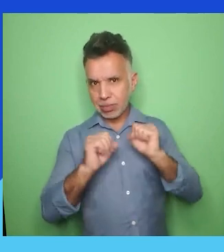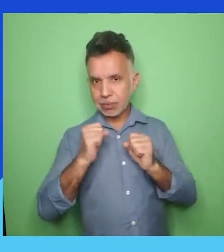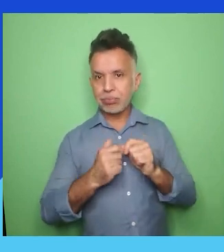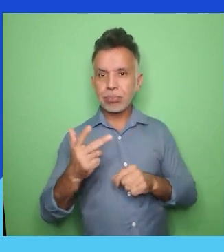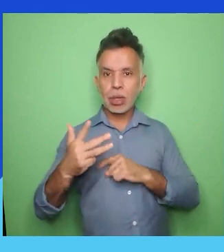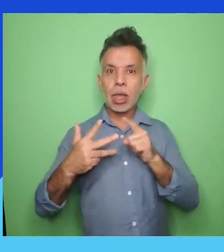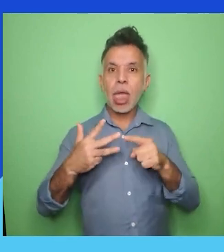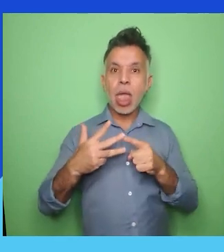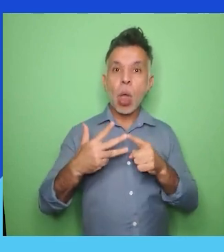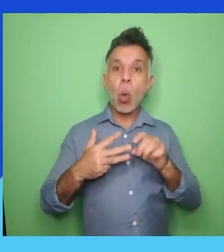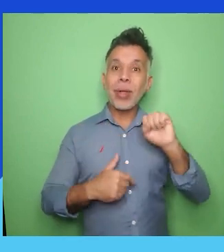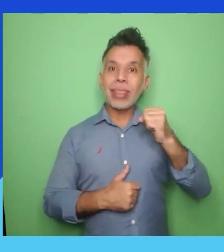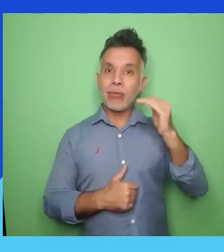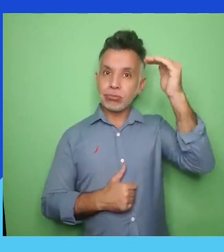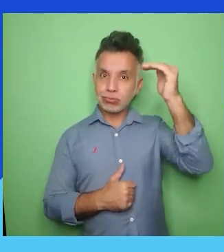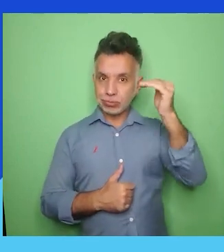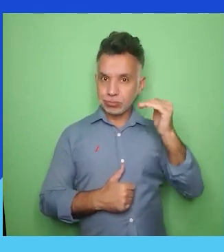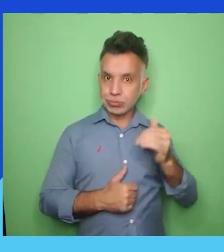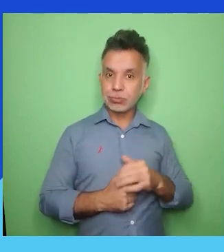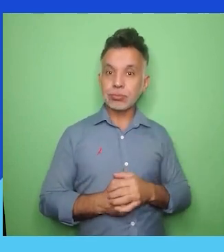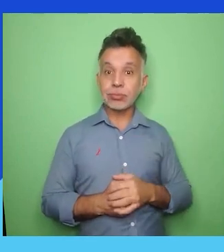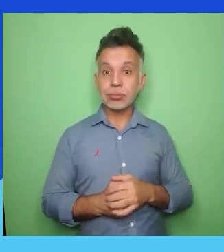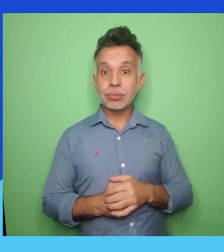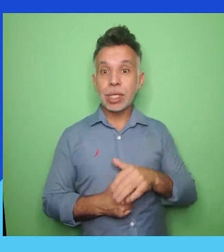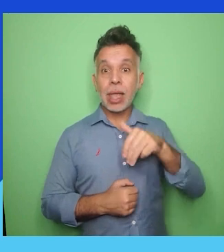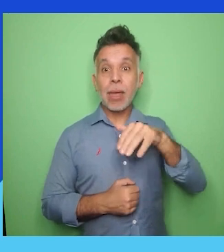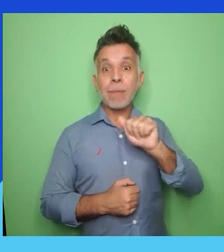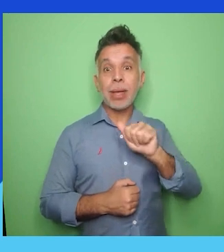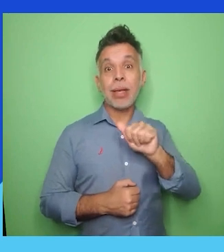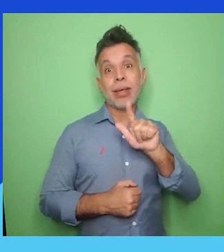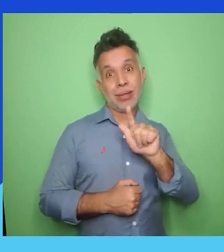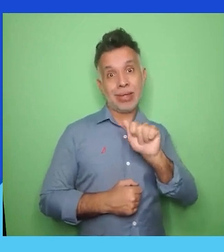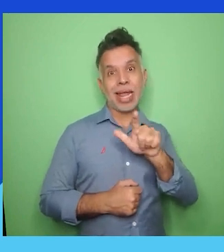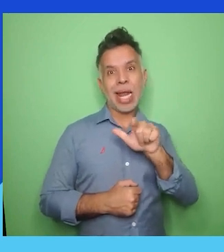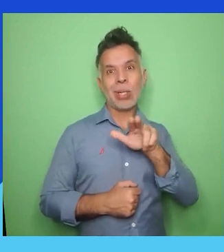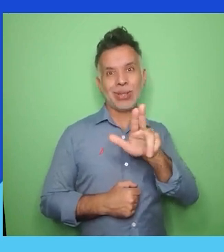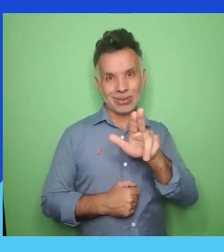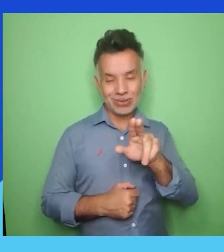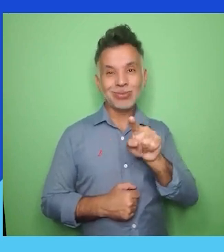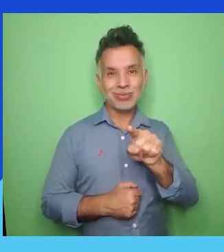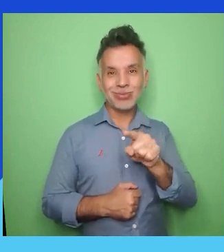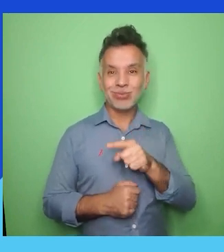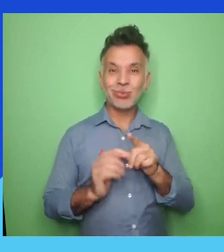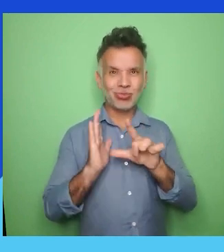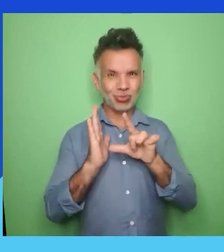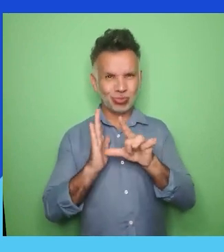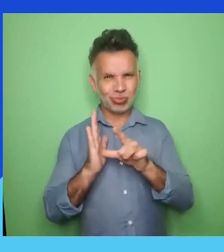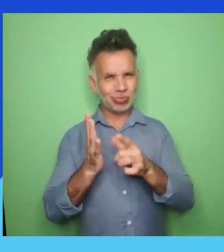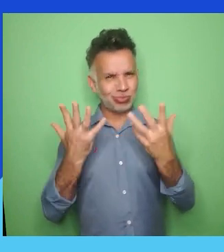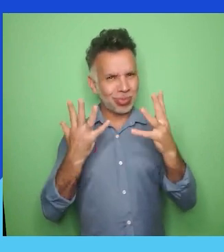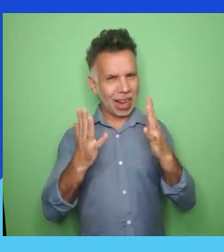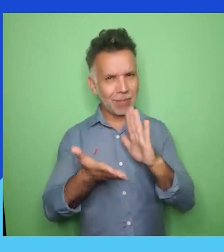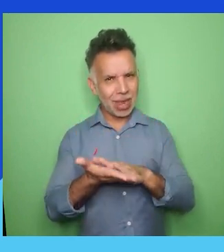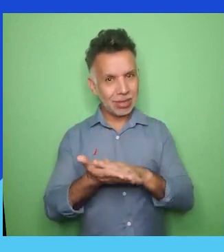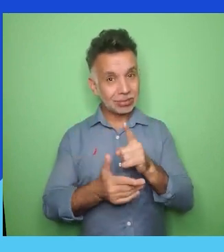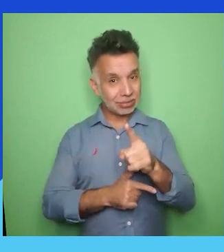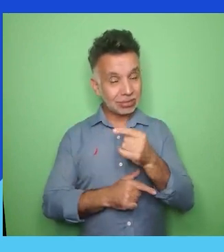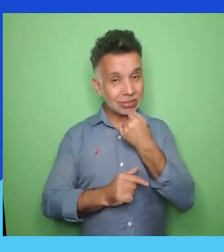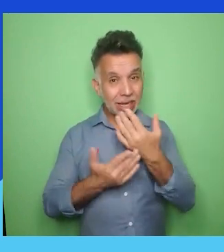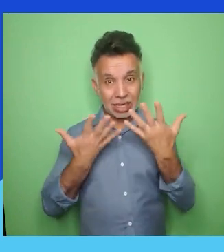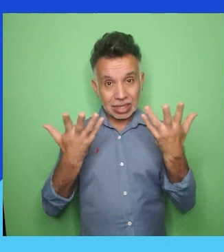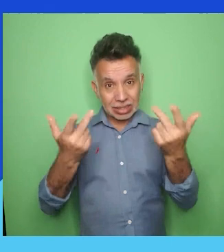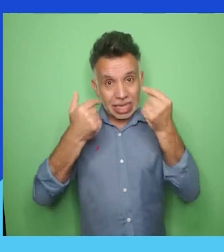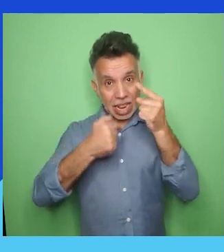Luiza. Parabéns aí ao Magazine Luiza por essa excelente posição no ranking GPTW Mulher 2020.